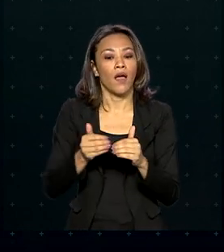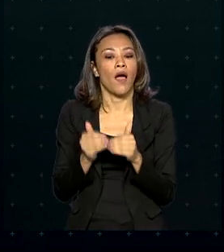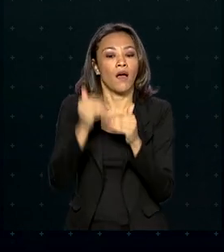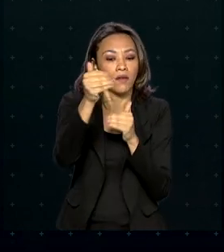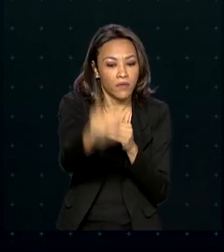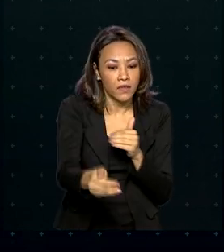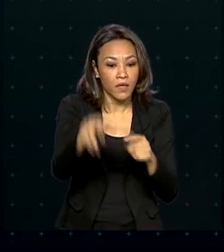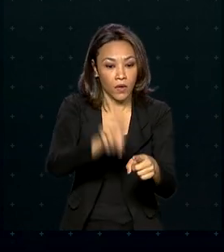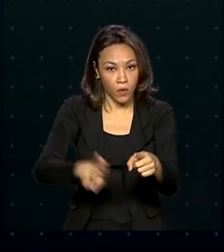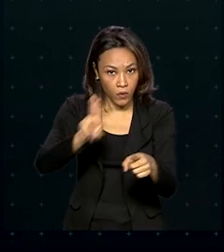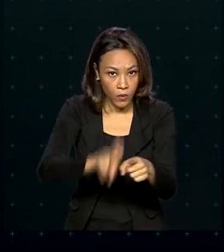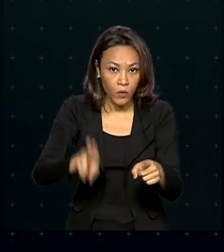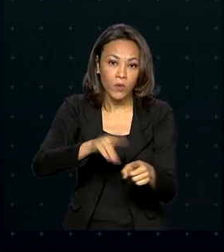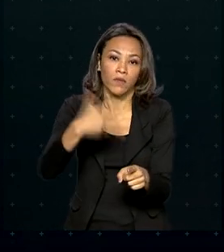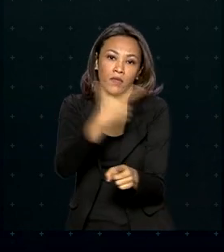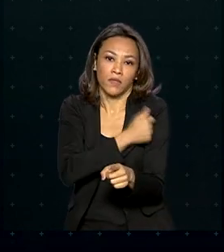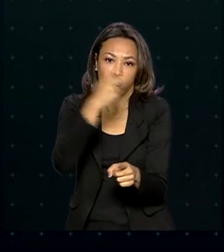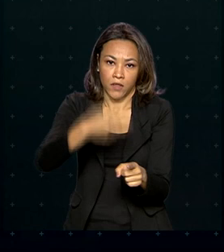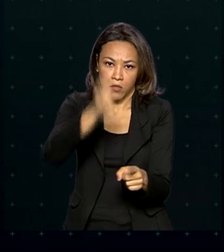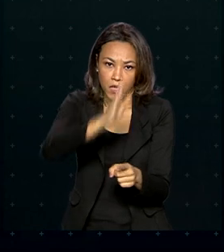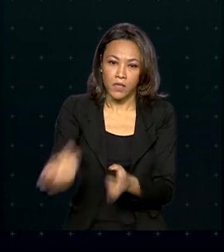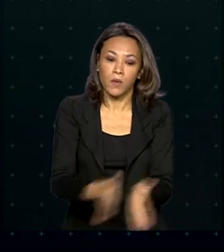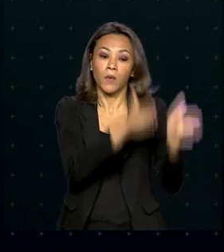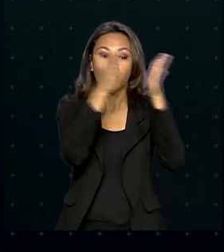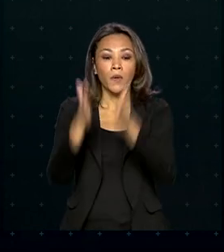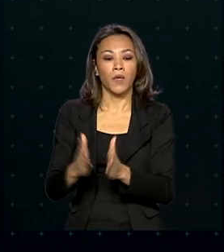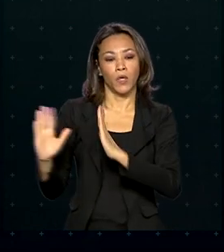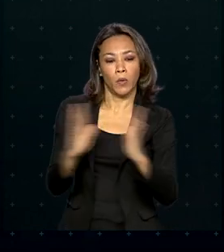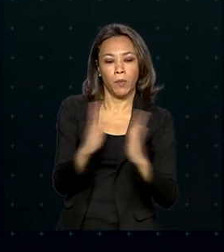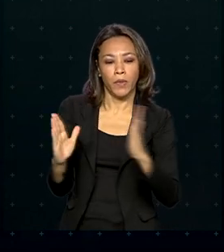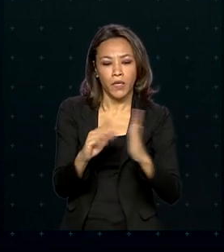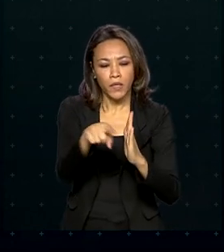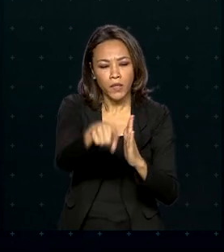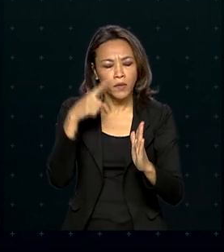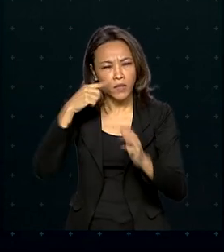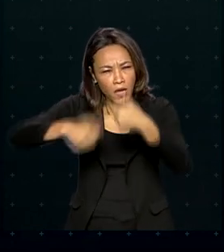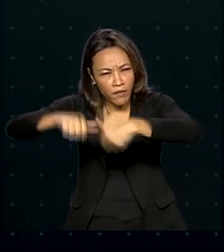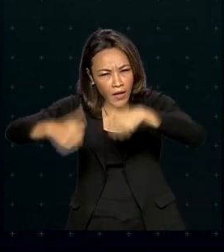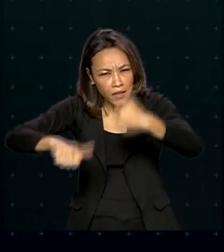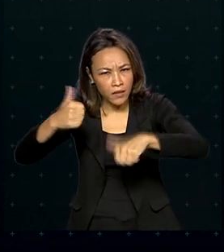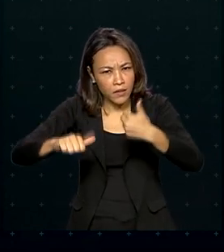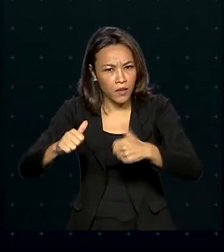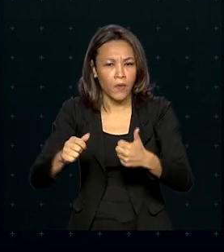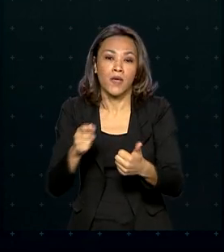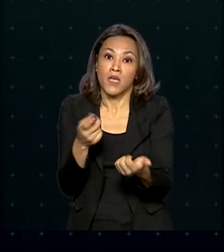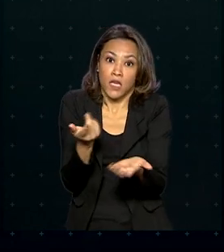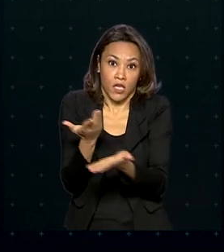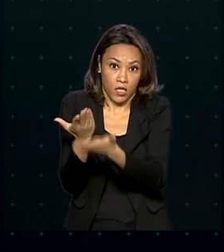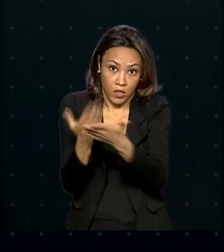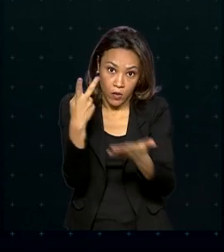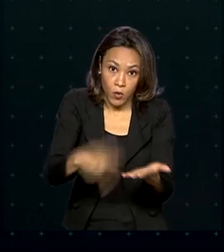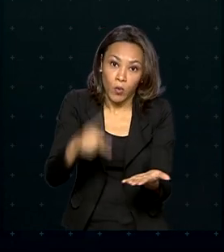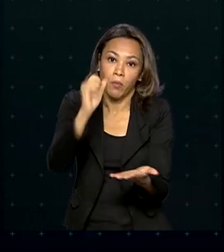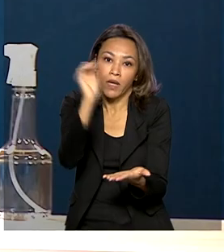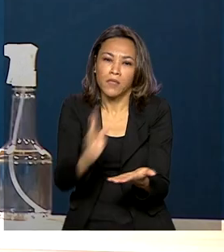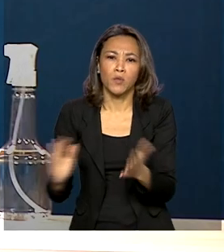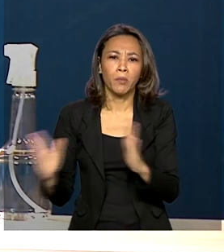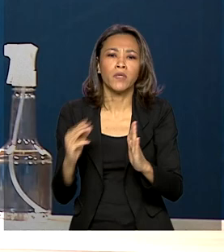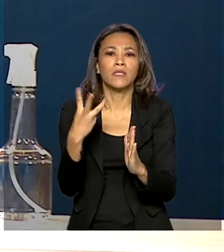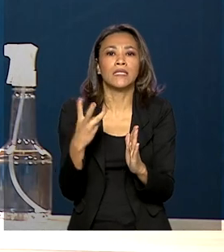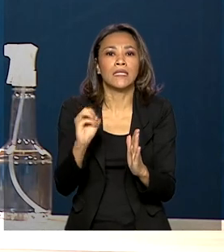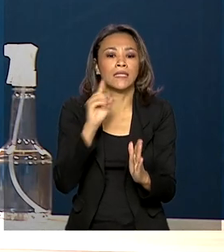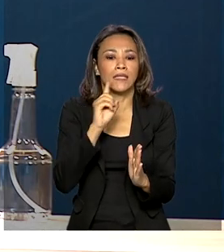da vacina no Brasil. E o prazo de análise das vacinas sem estudos no país será maior, até 30 dias.